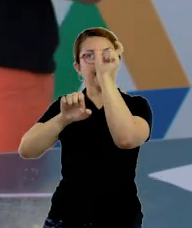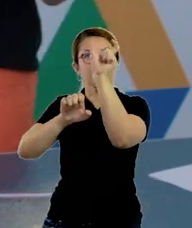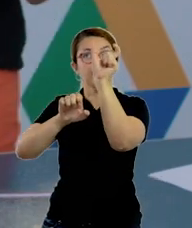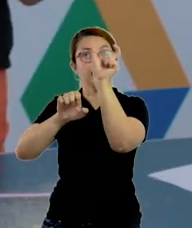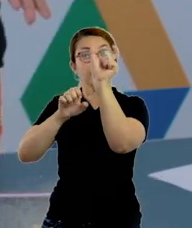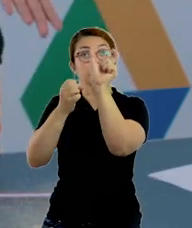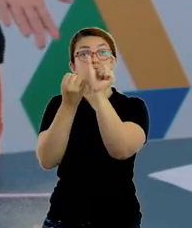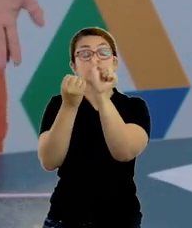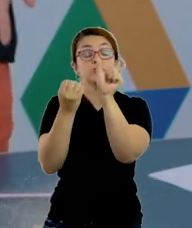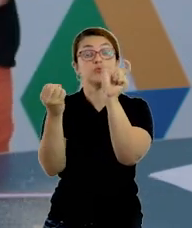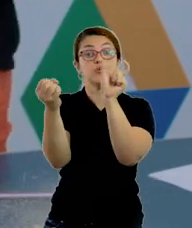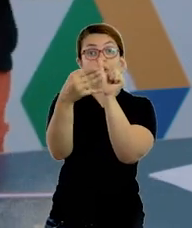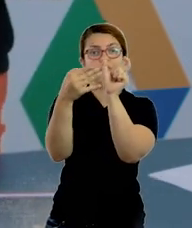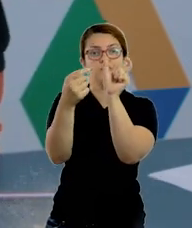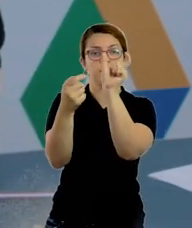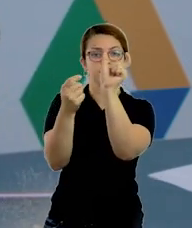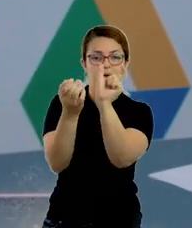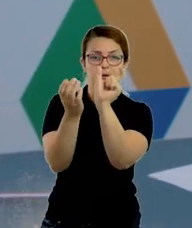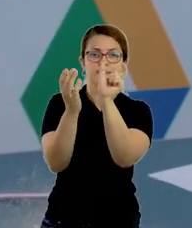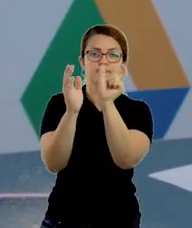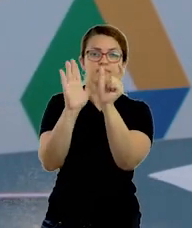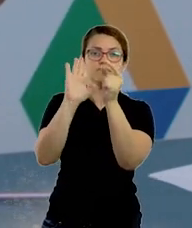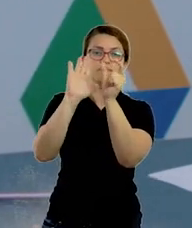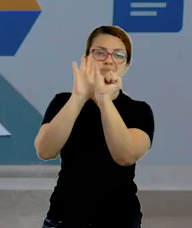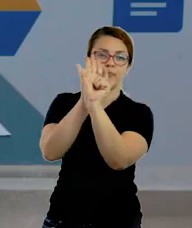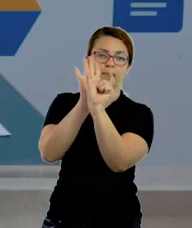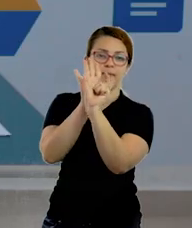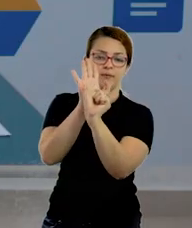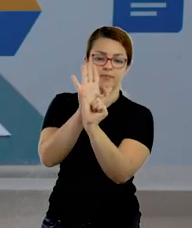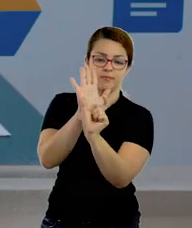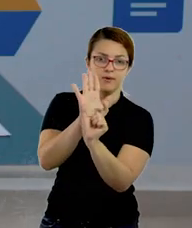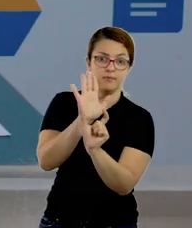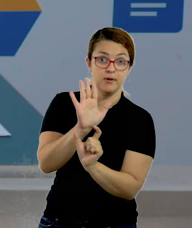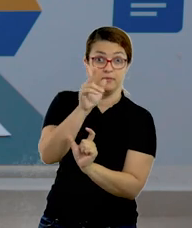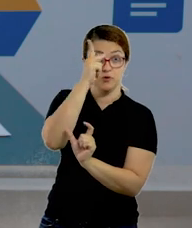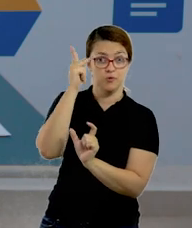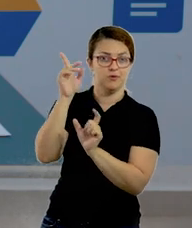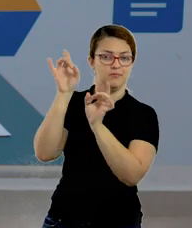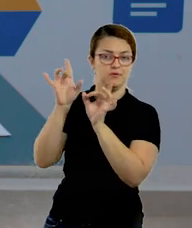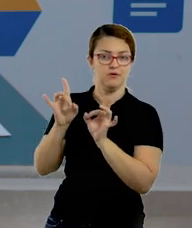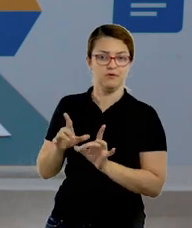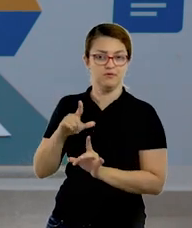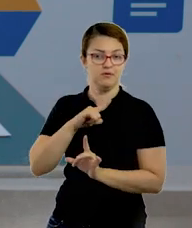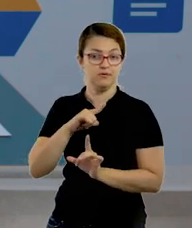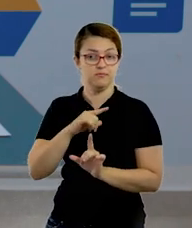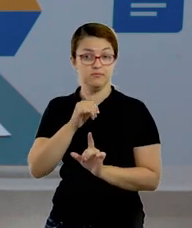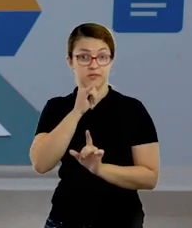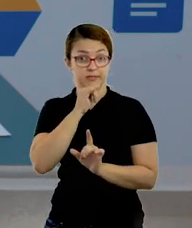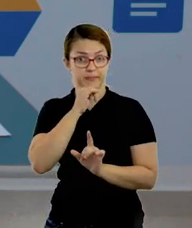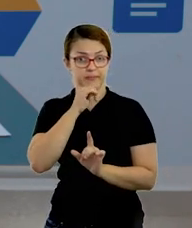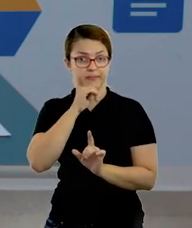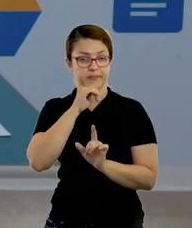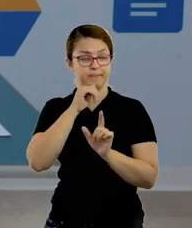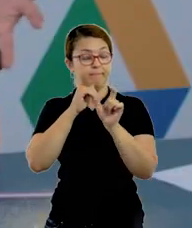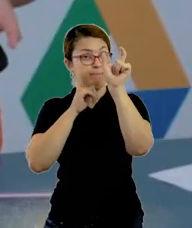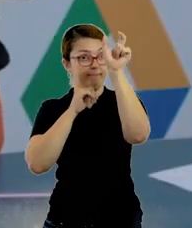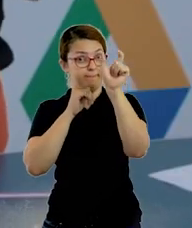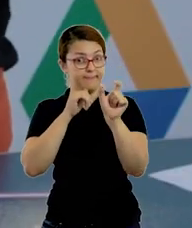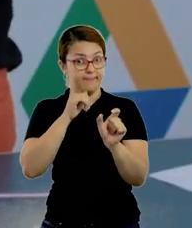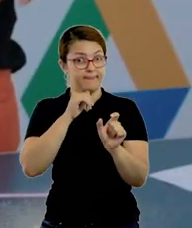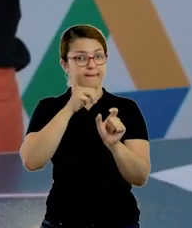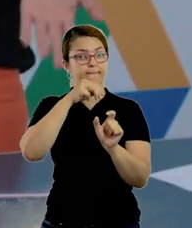mamãe. Ou a pessoa especial que você tem aí na sua casa, tá? Então, por exemplo, aqui tem a palavra mamãe, mas você pode, por exemplo, escrever João,